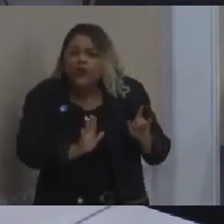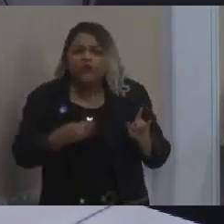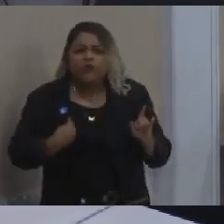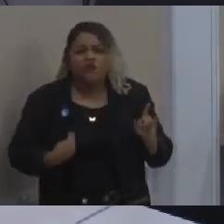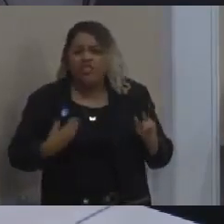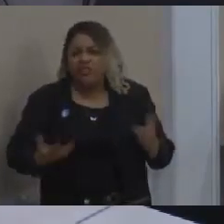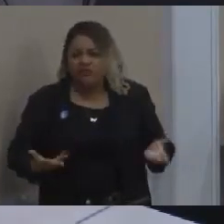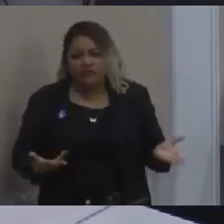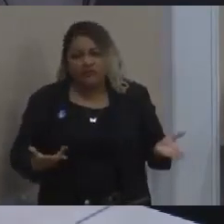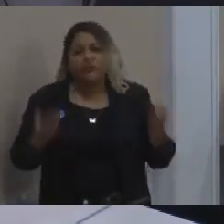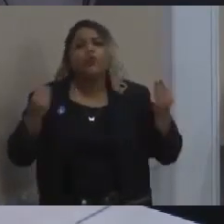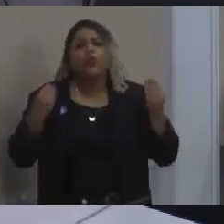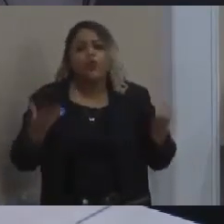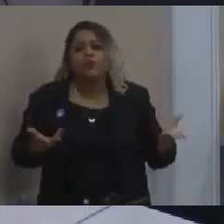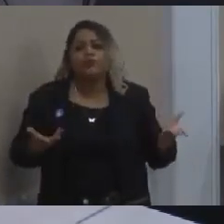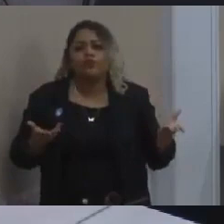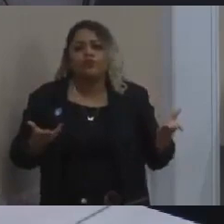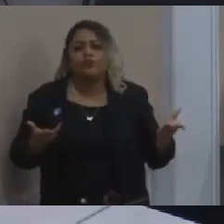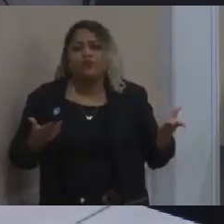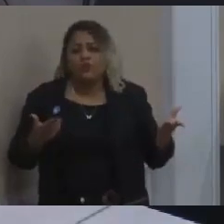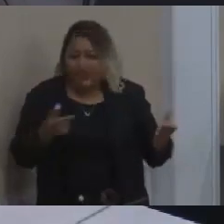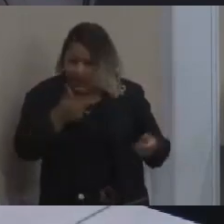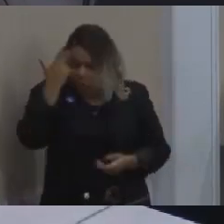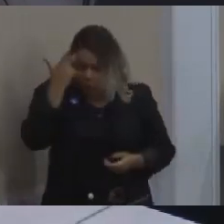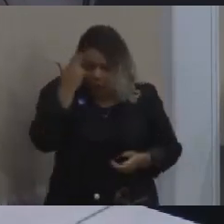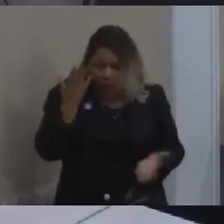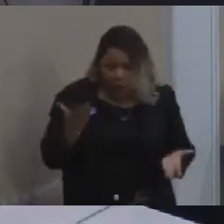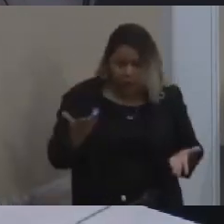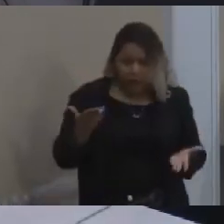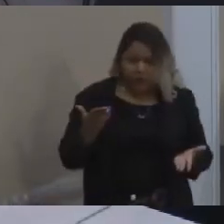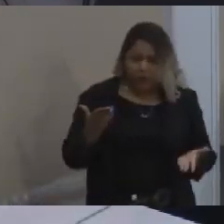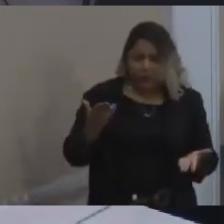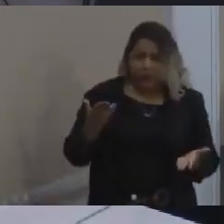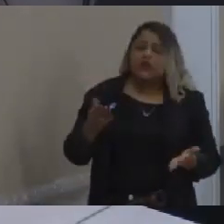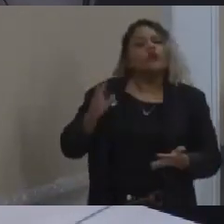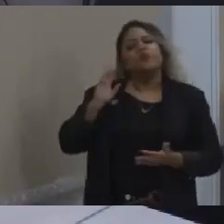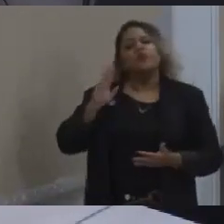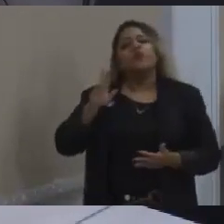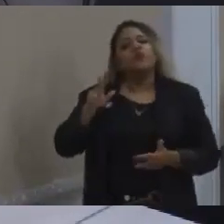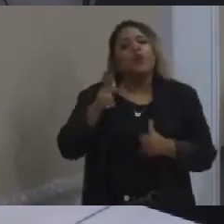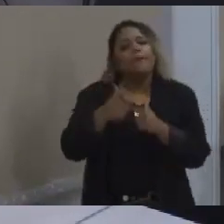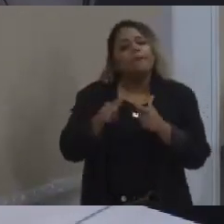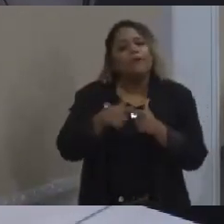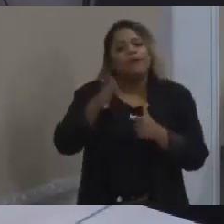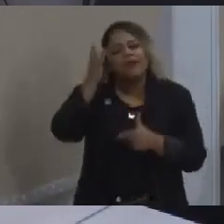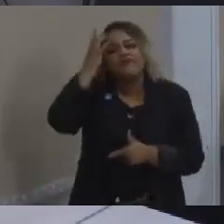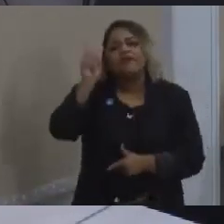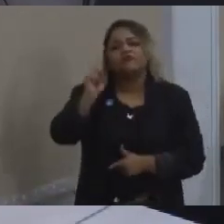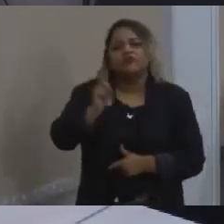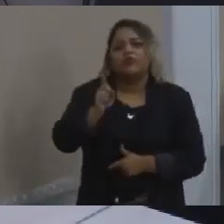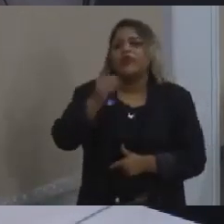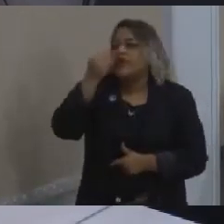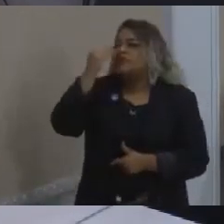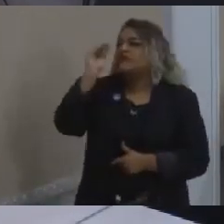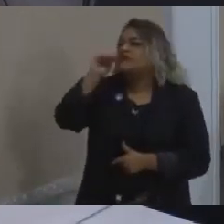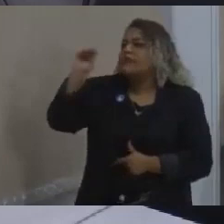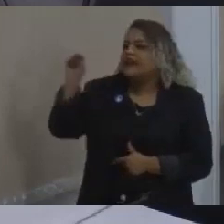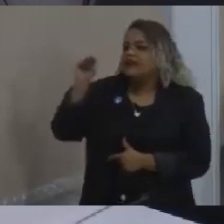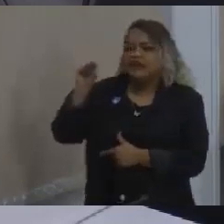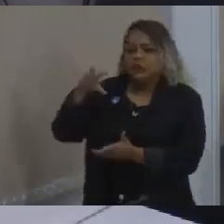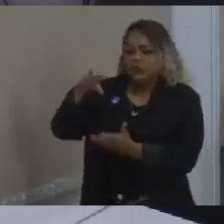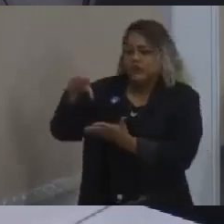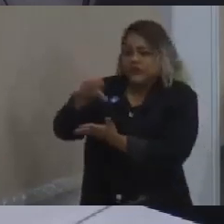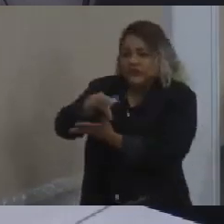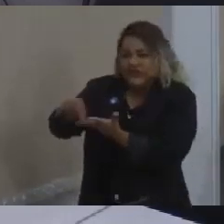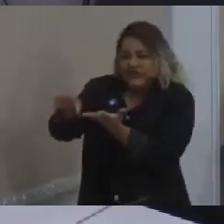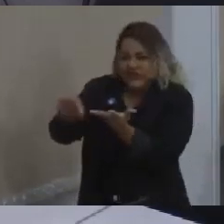que pegar firme. Ninguém está falando aqui que os problemas são fáceis, não estou desmerecendo o trabalho de absolutamente nenhum setor, mas se